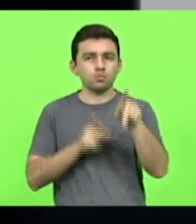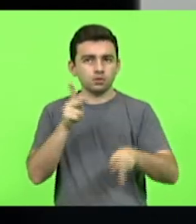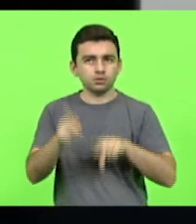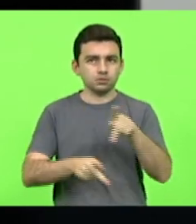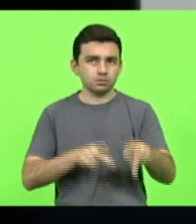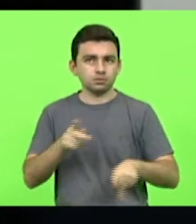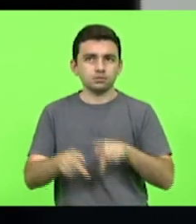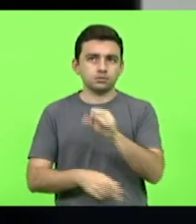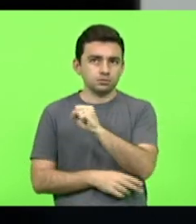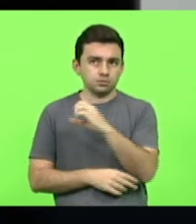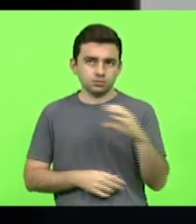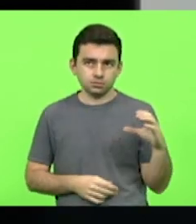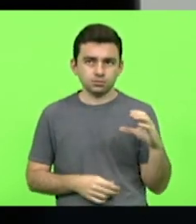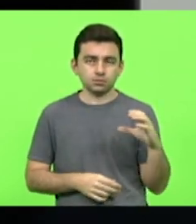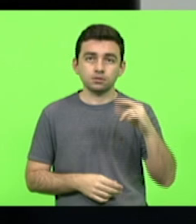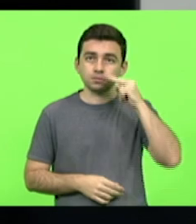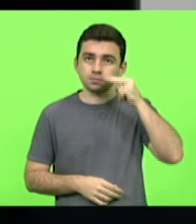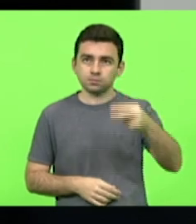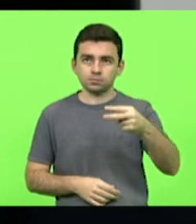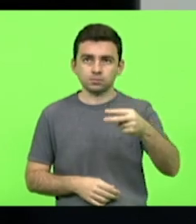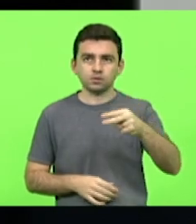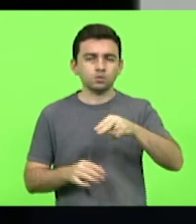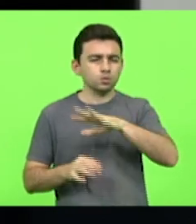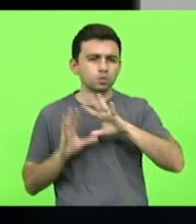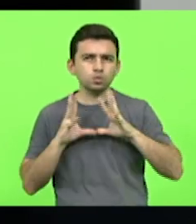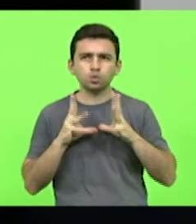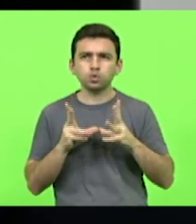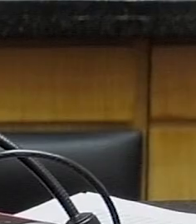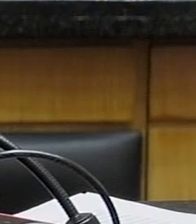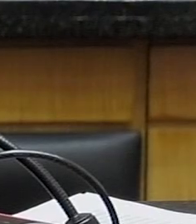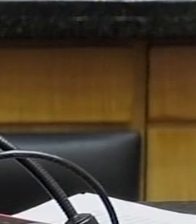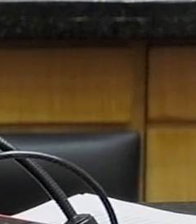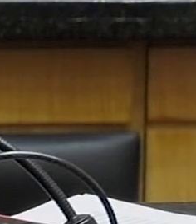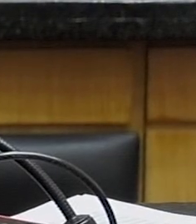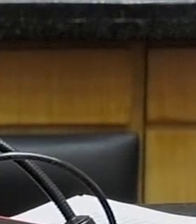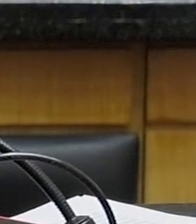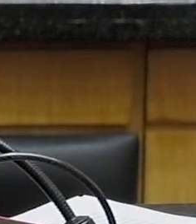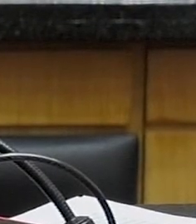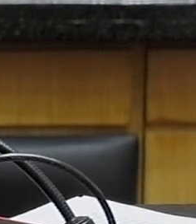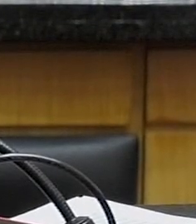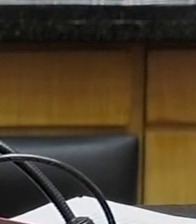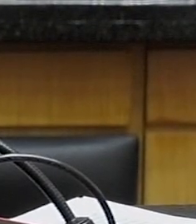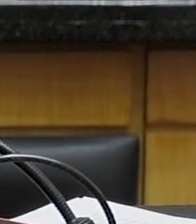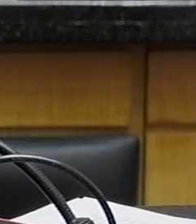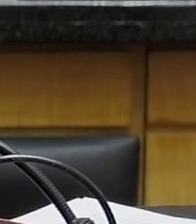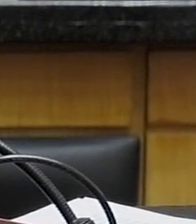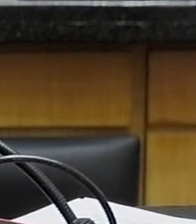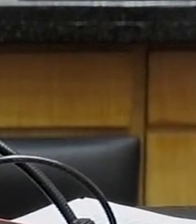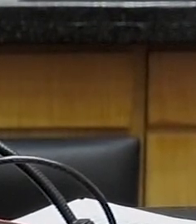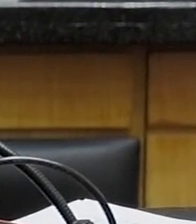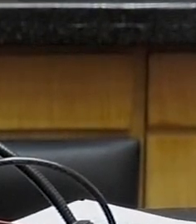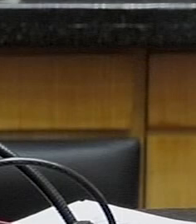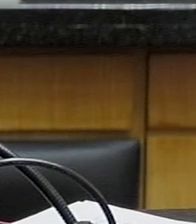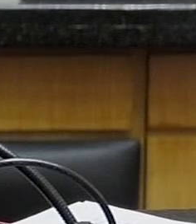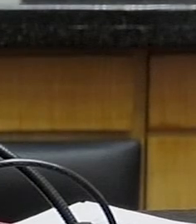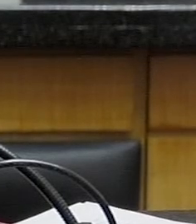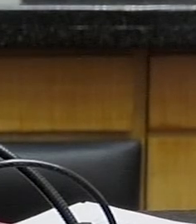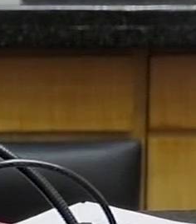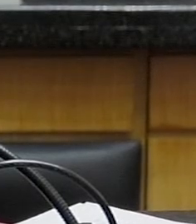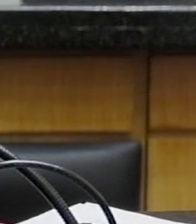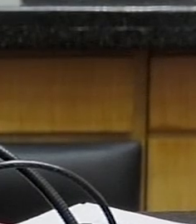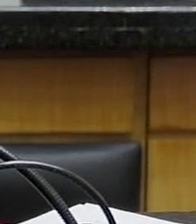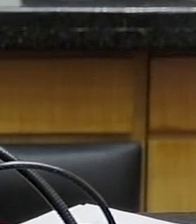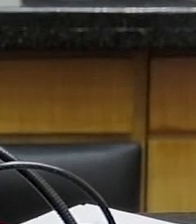reconhecidamente, em nível nacional, um povo solidário. Na mesma sessão, a deputada Paulinha criticou os mais de 4